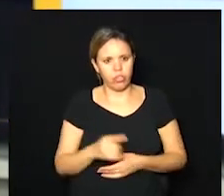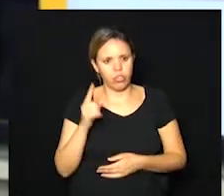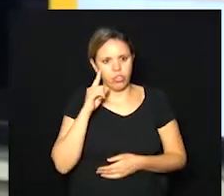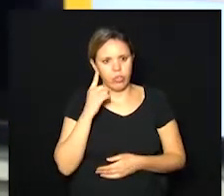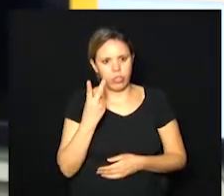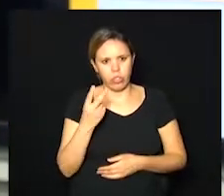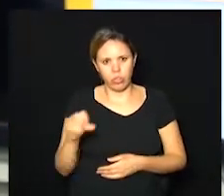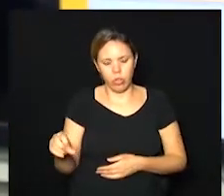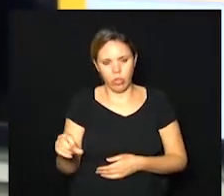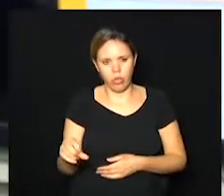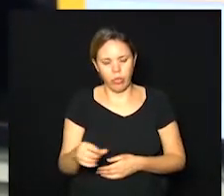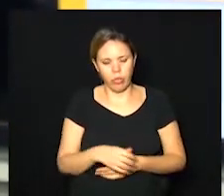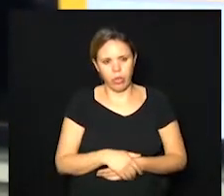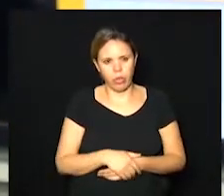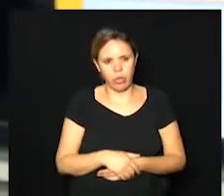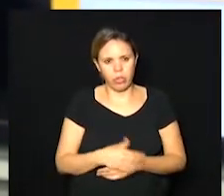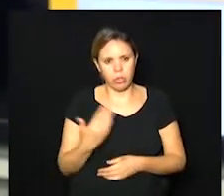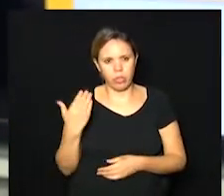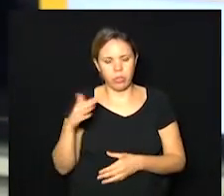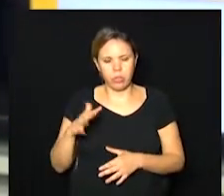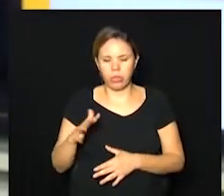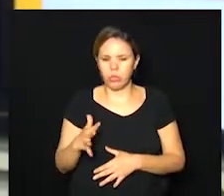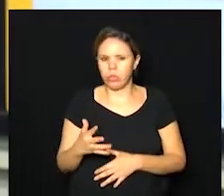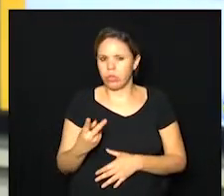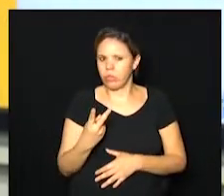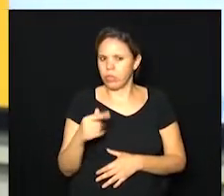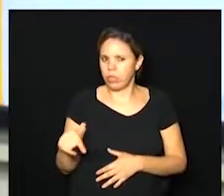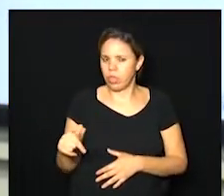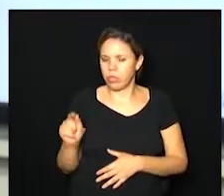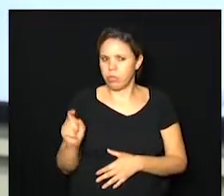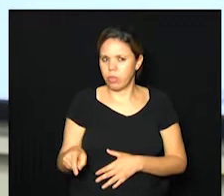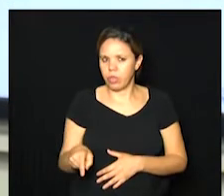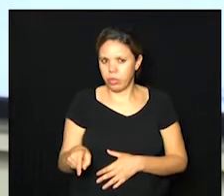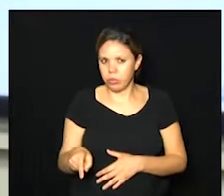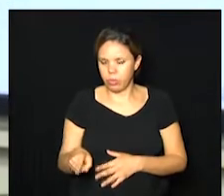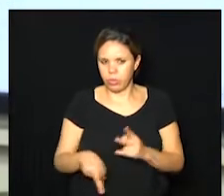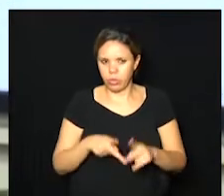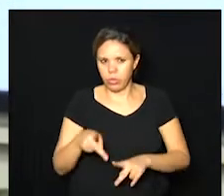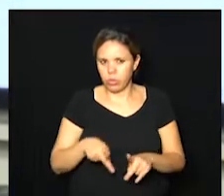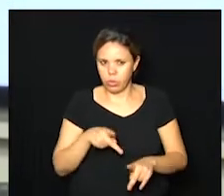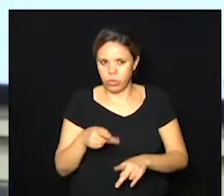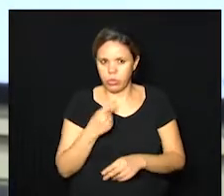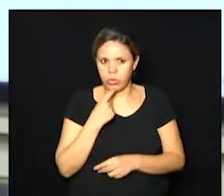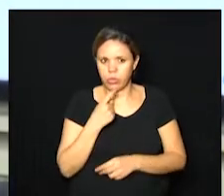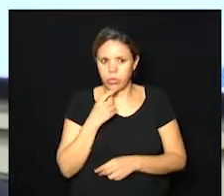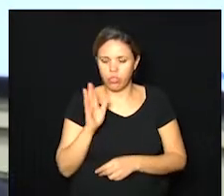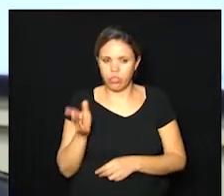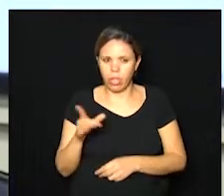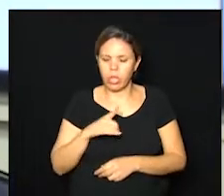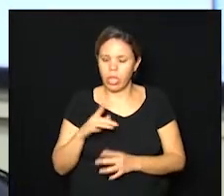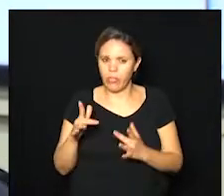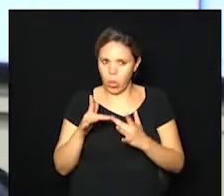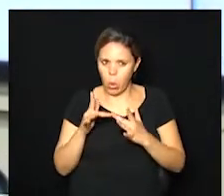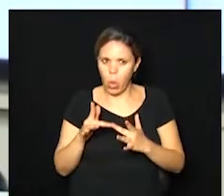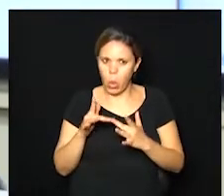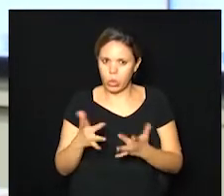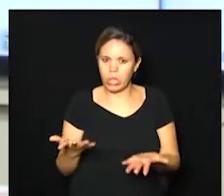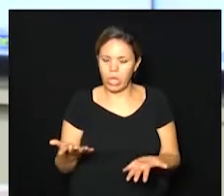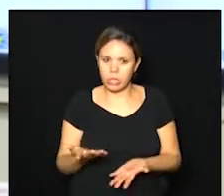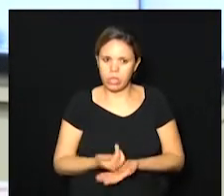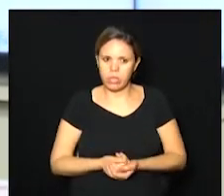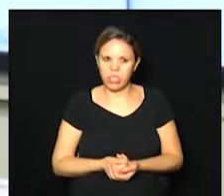29 nós tínhamos aproximadamente 27 mil pessoas em Campinas que tiveram contato com